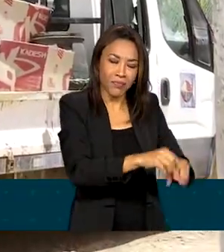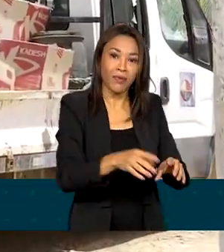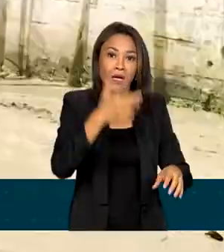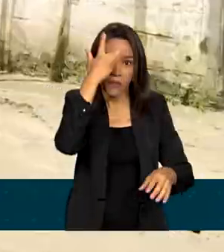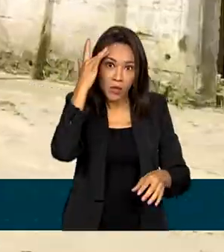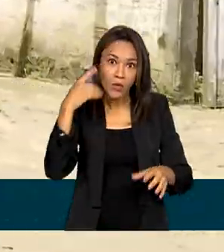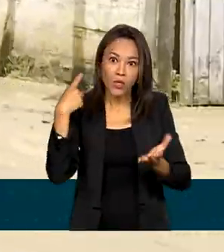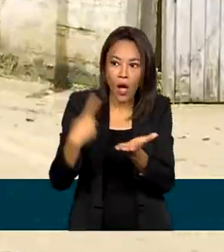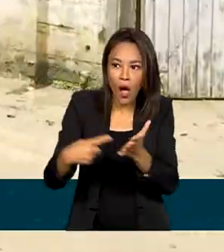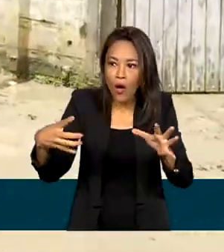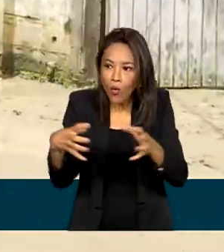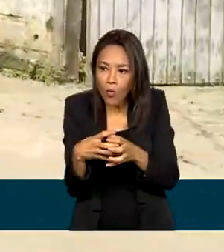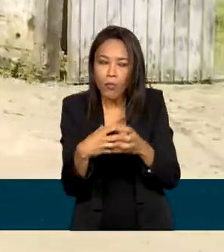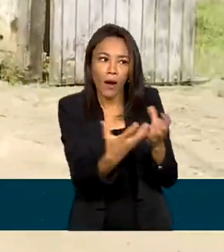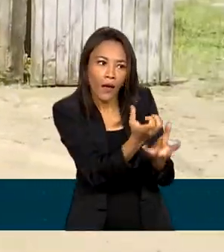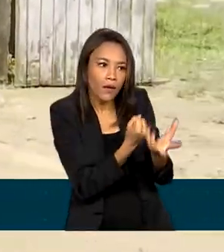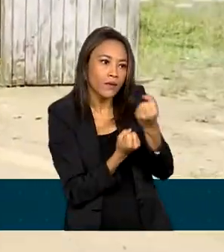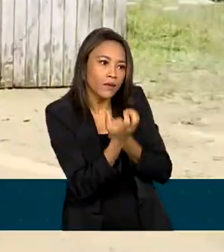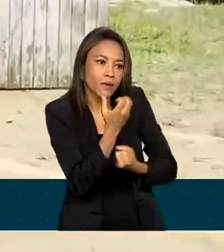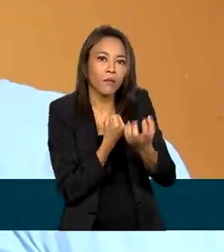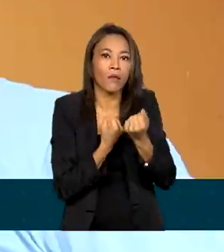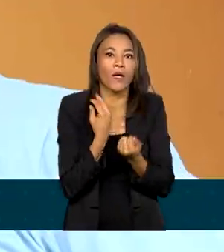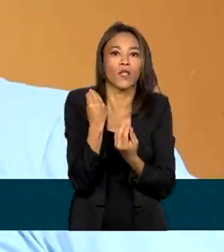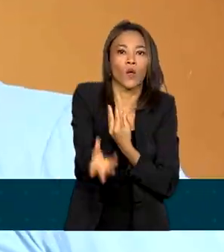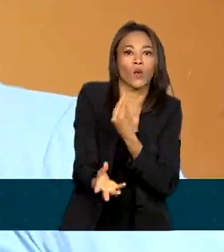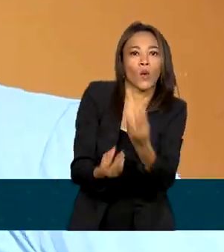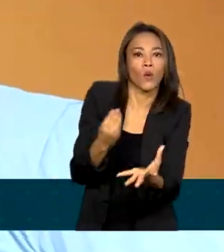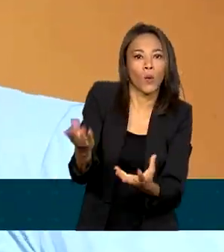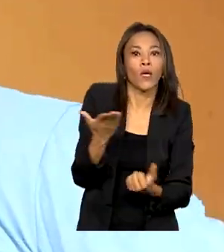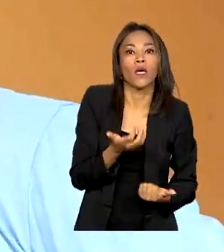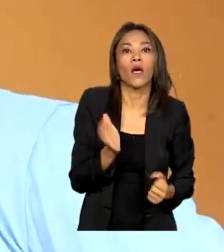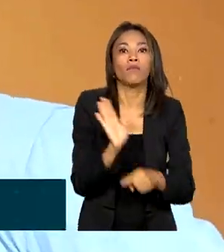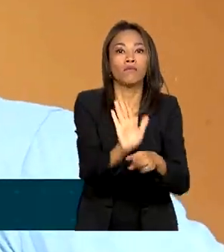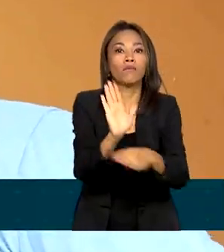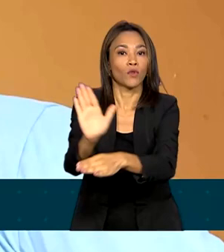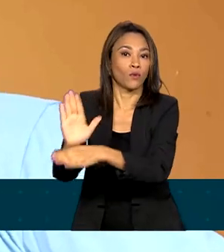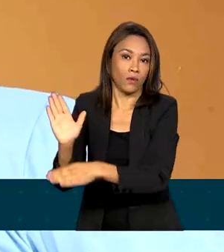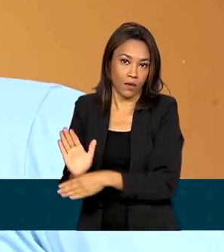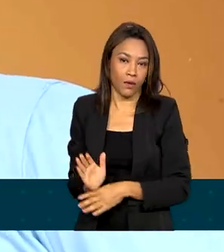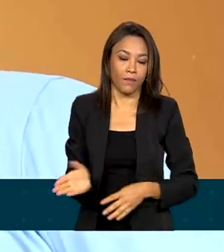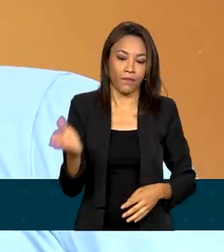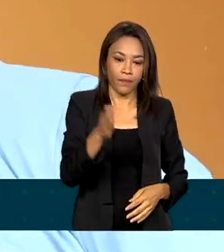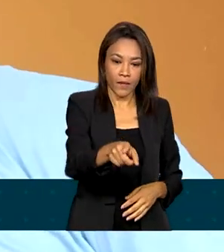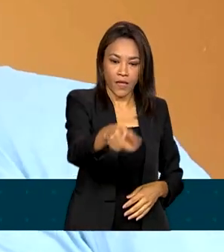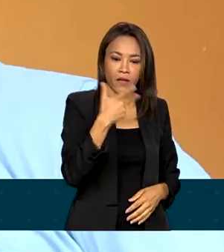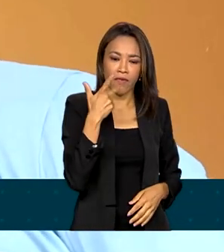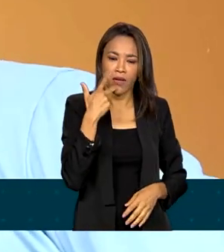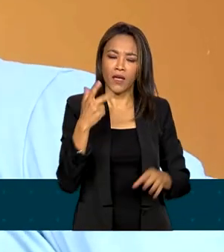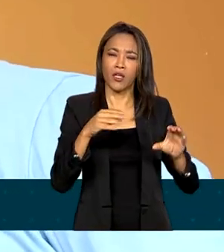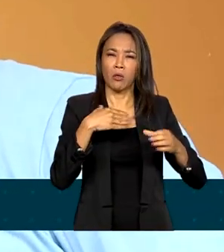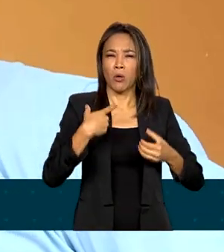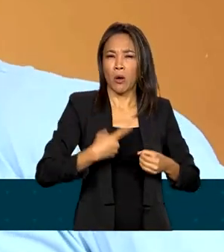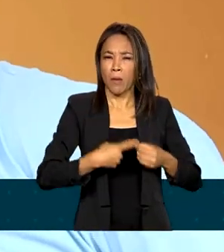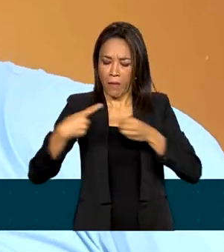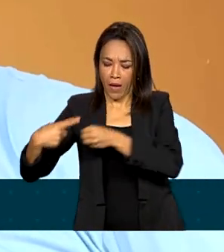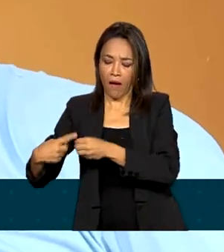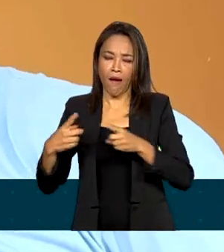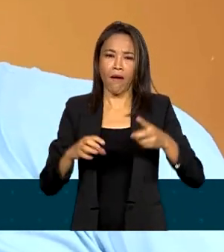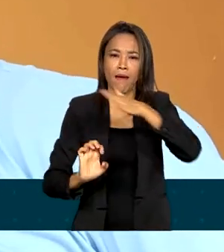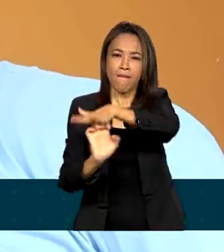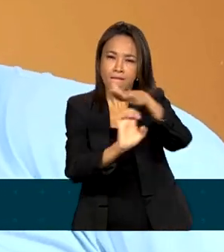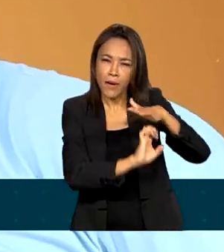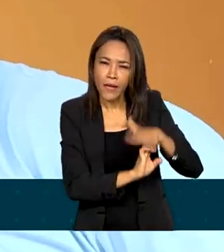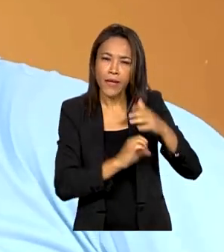doações e ajudar quem precisa. Vizinhos, moradores, comunidades, bairros vizinhos, empresários,